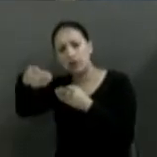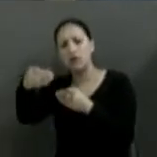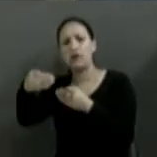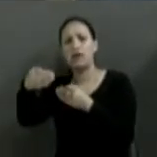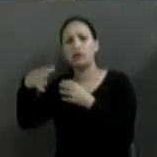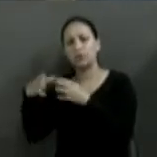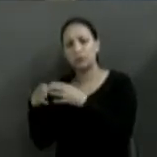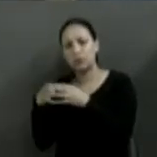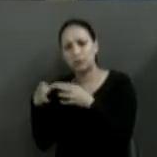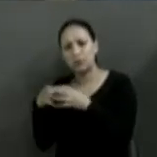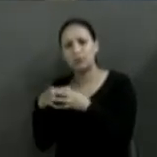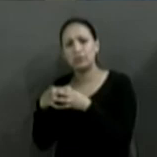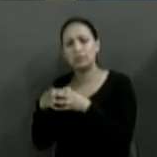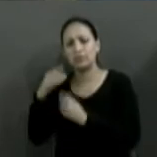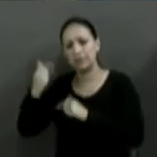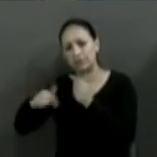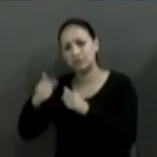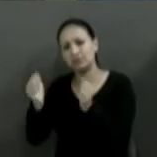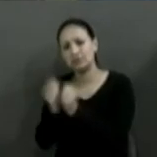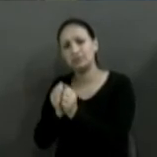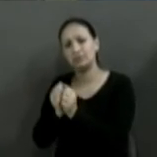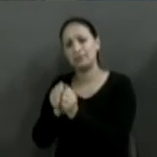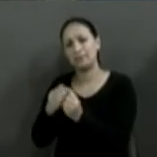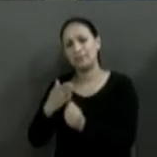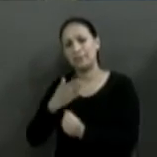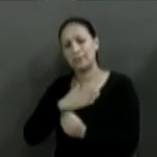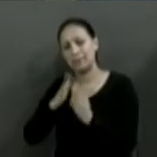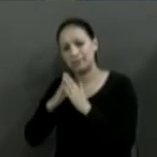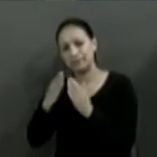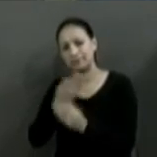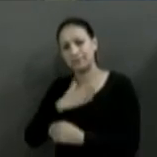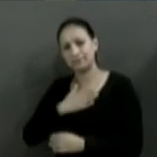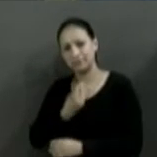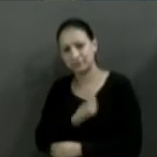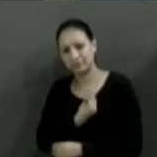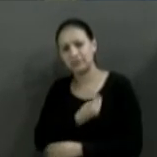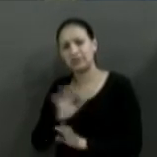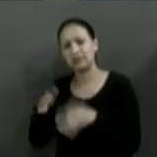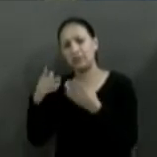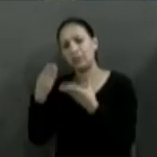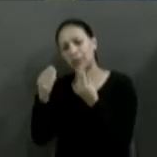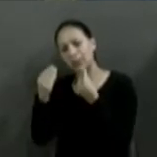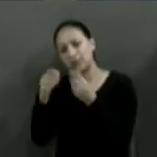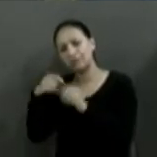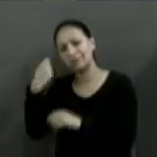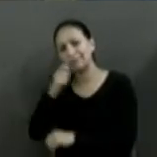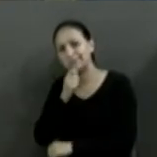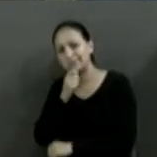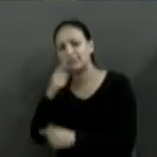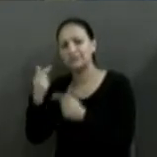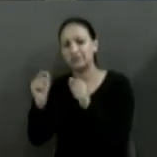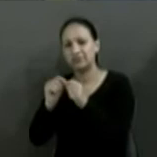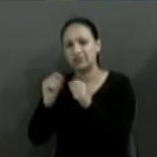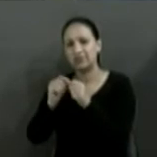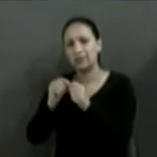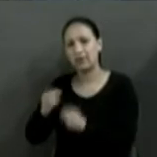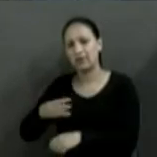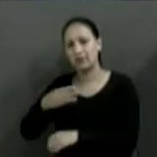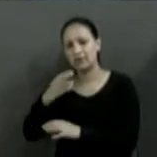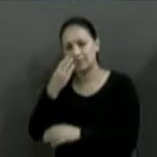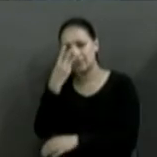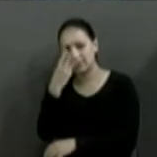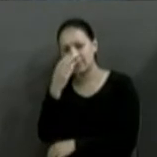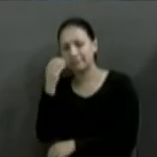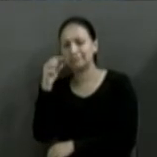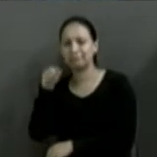Vida e pela verba do Ministério das Cidades avançou. Então há muito o que se fazer em Habitação Popular para essas 3 mil famílias que Obrigado,